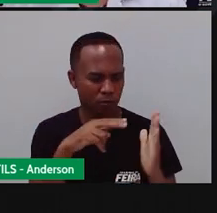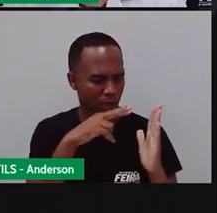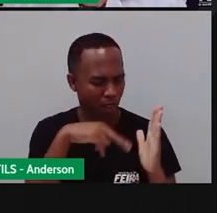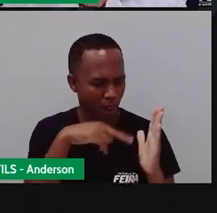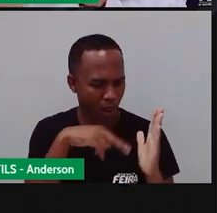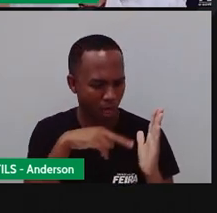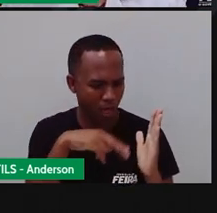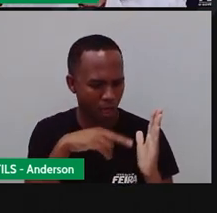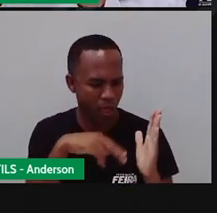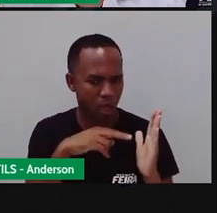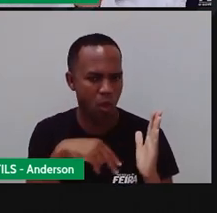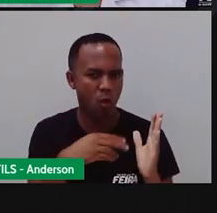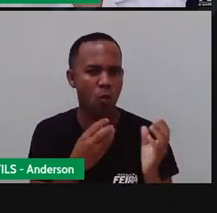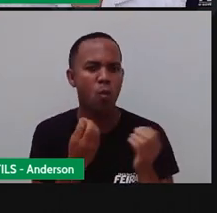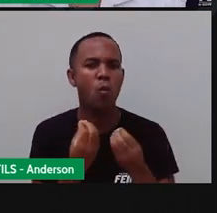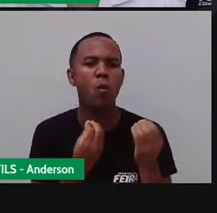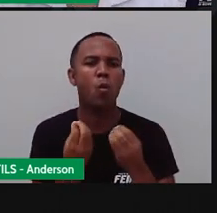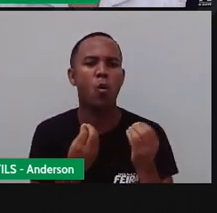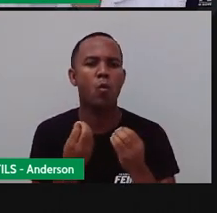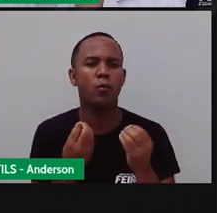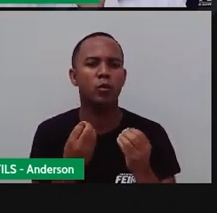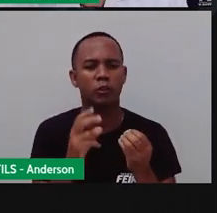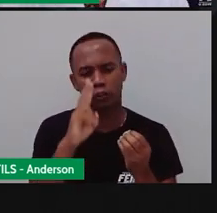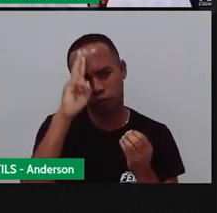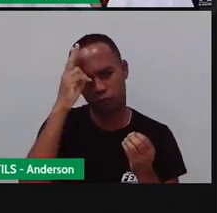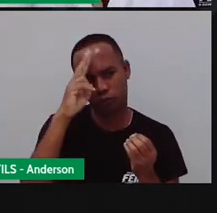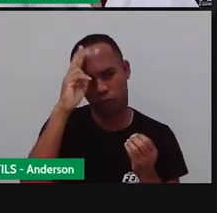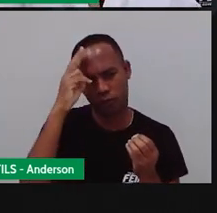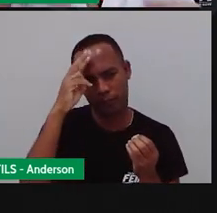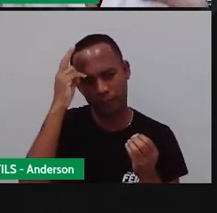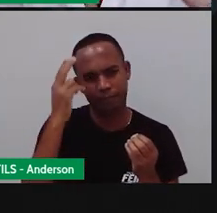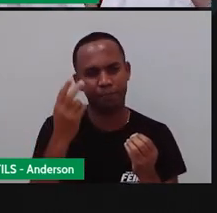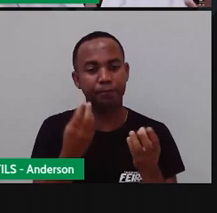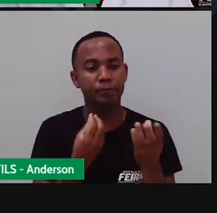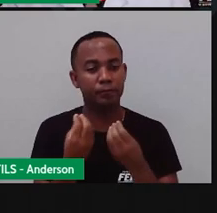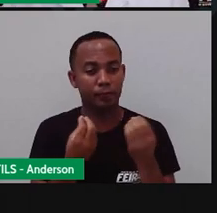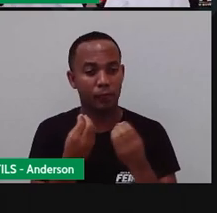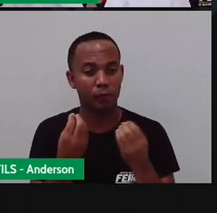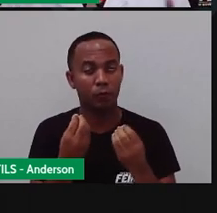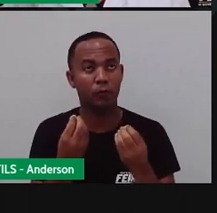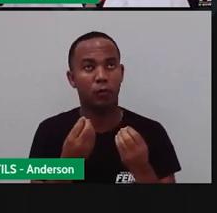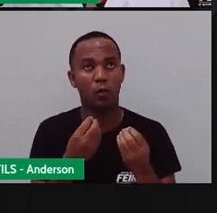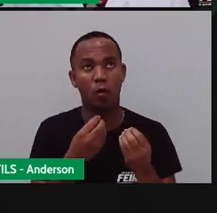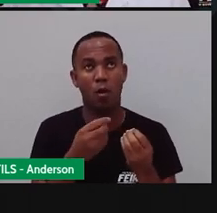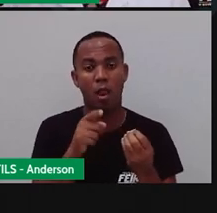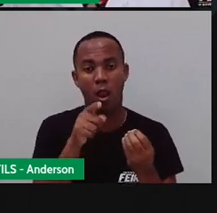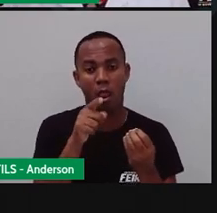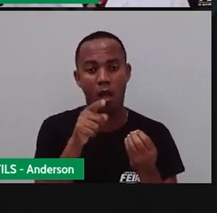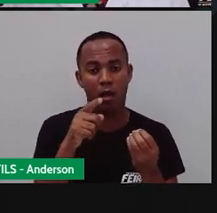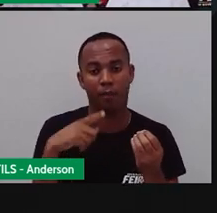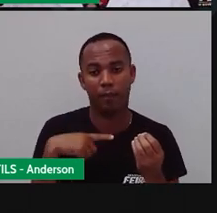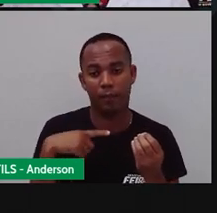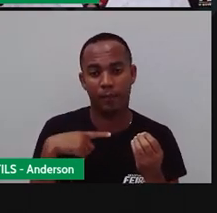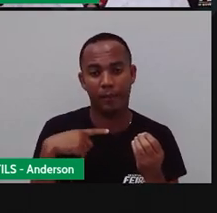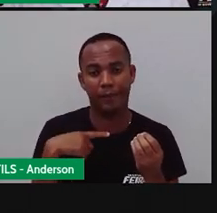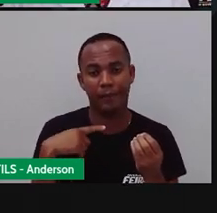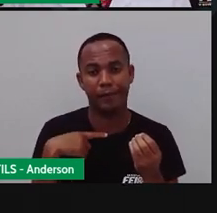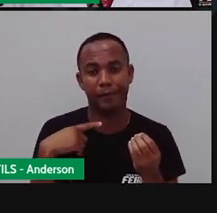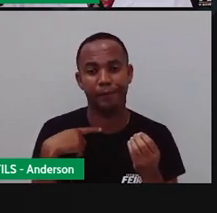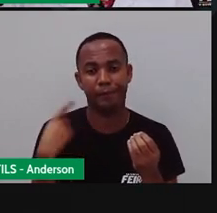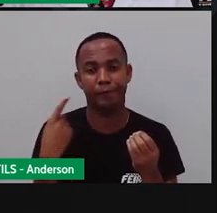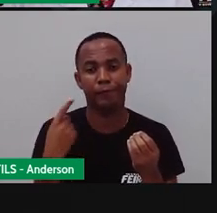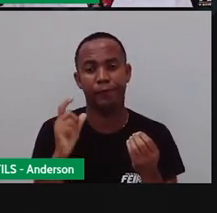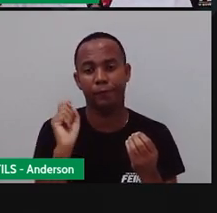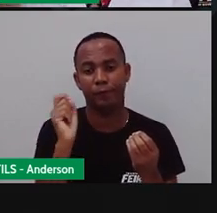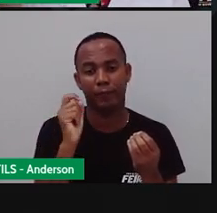macaco Ivo, que queria ir pra onde? Pro futuro. Então, independente se a gente sabe ler ou não, em um determinado momento, a gente acaba